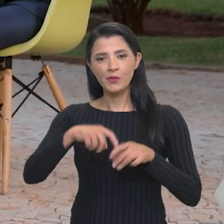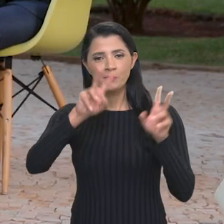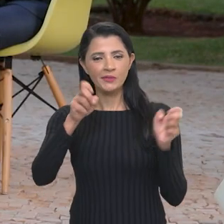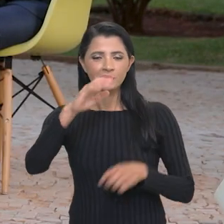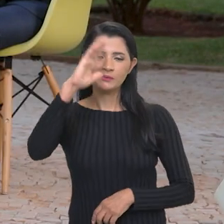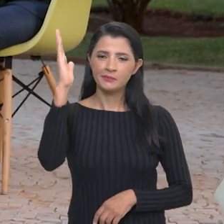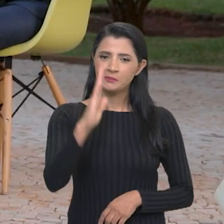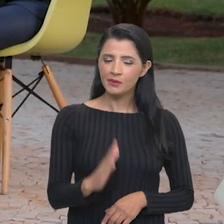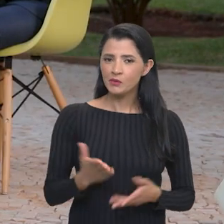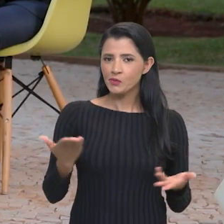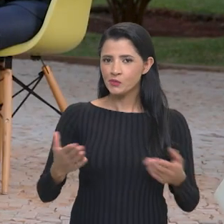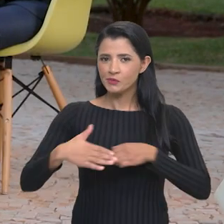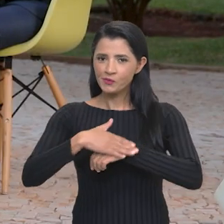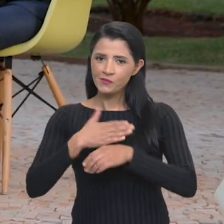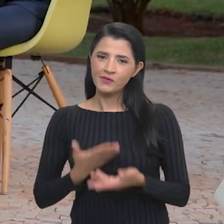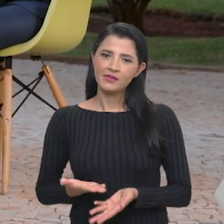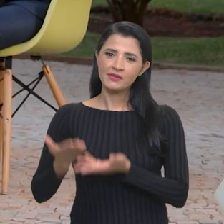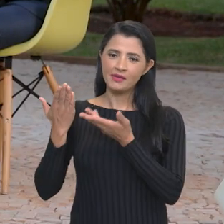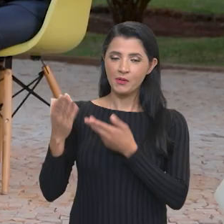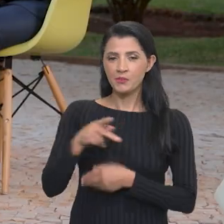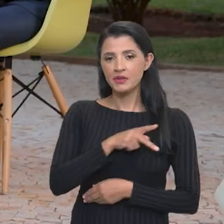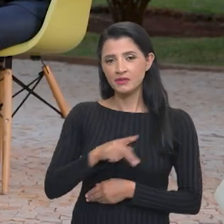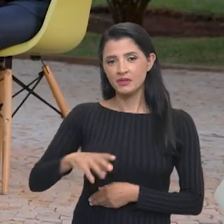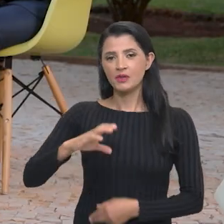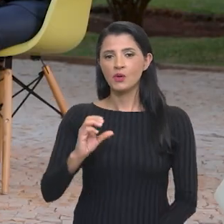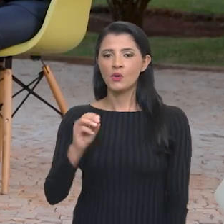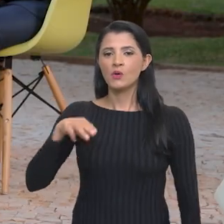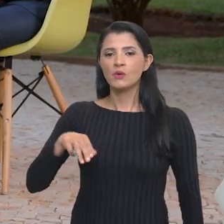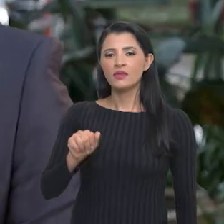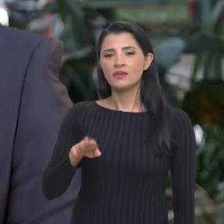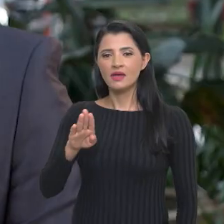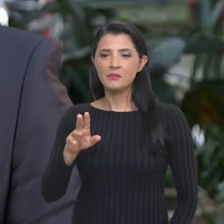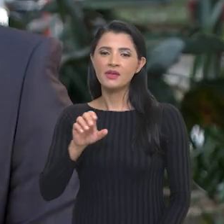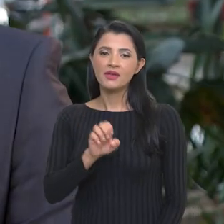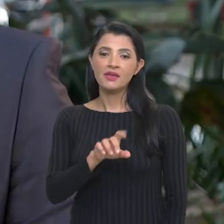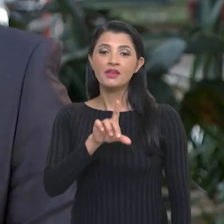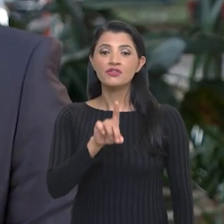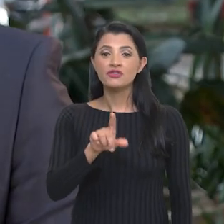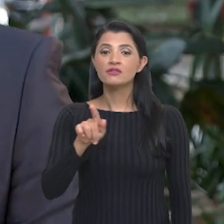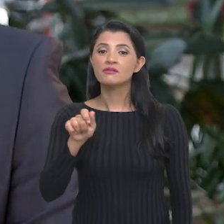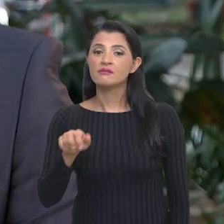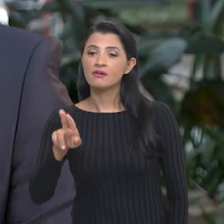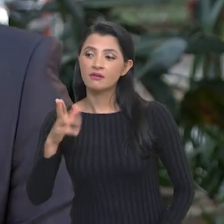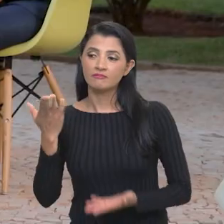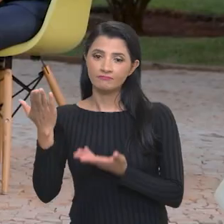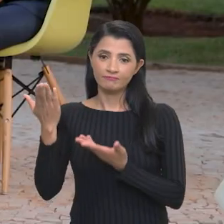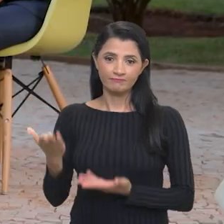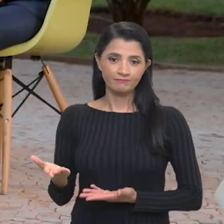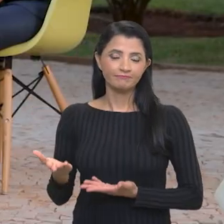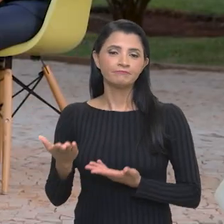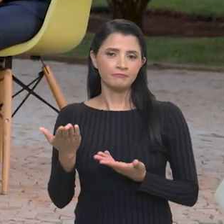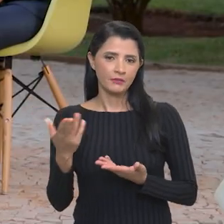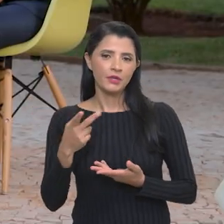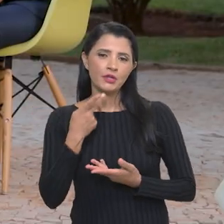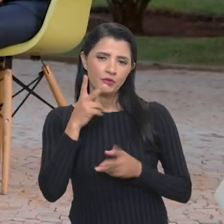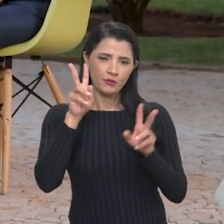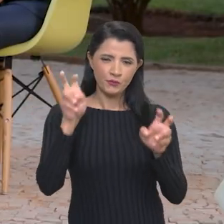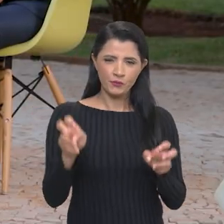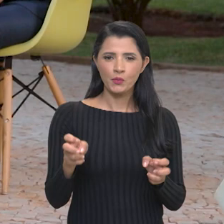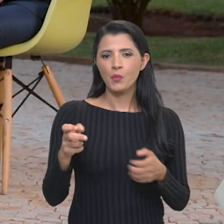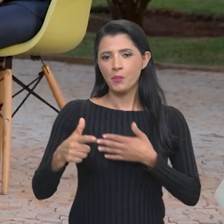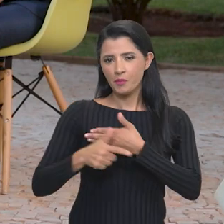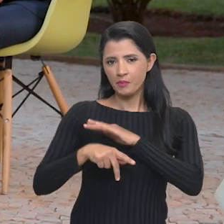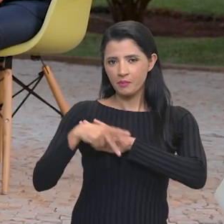Estamos de volta com o Brasil em pauta e a conversa hoje é com o presidente da Conab, Edgar Preto. Bom, a gente